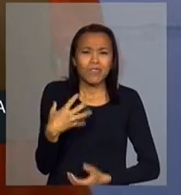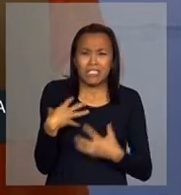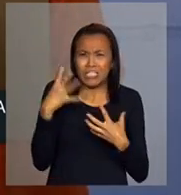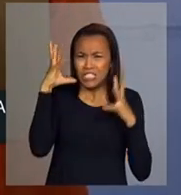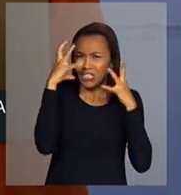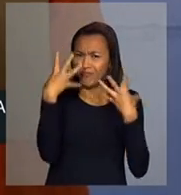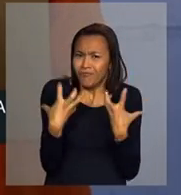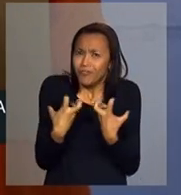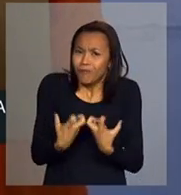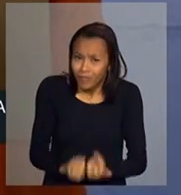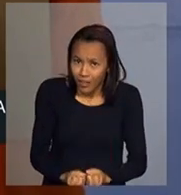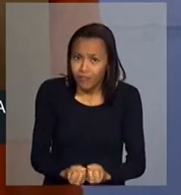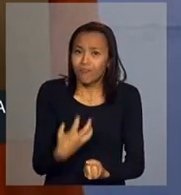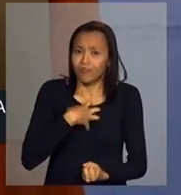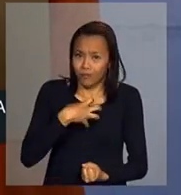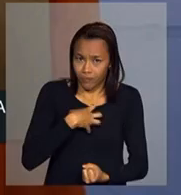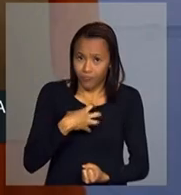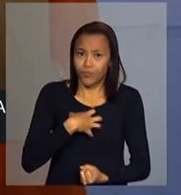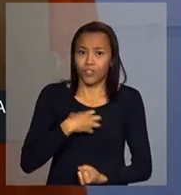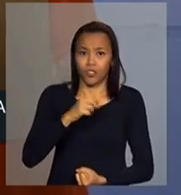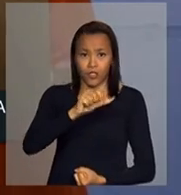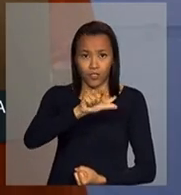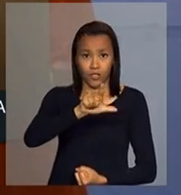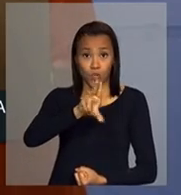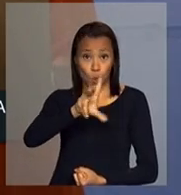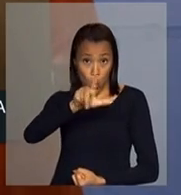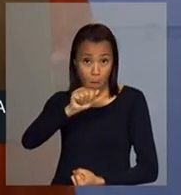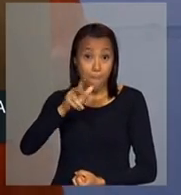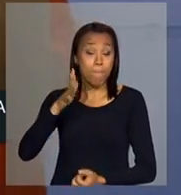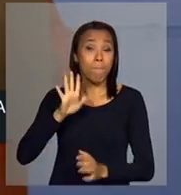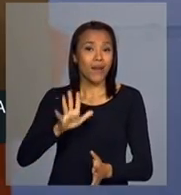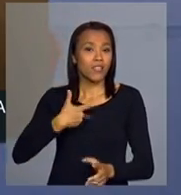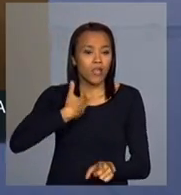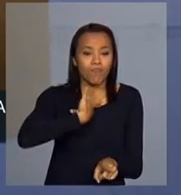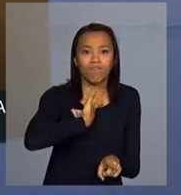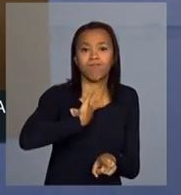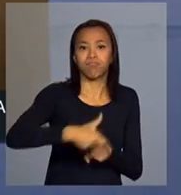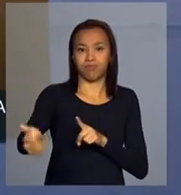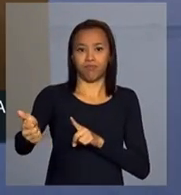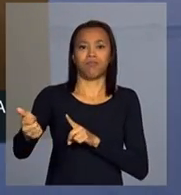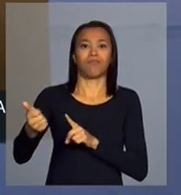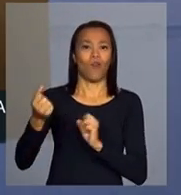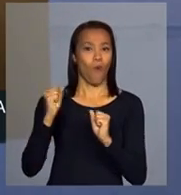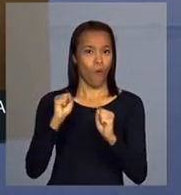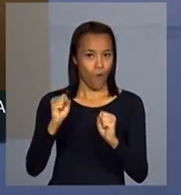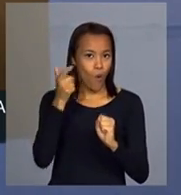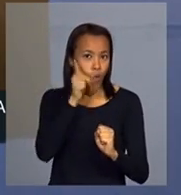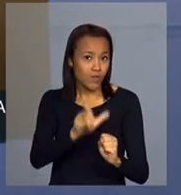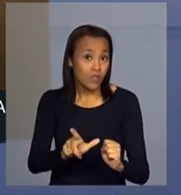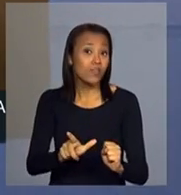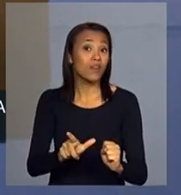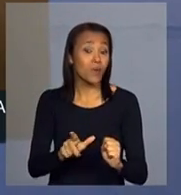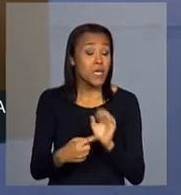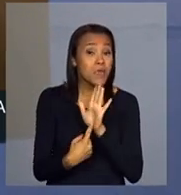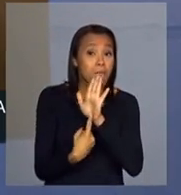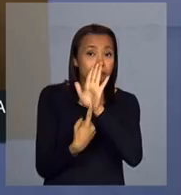Mas ele superou isso. Ele é um caso que mostra